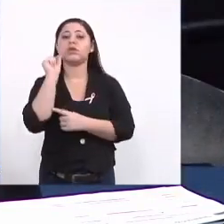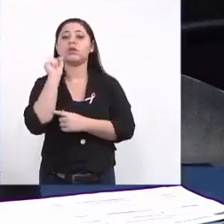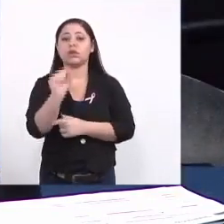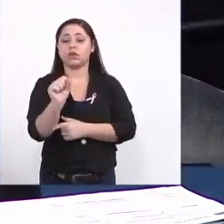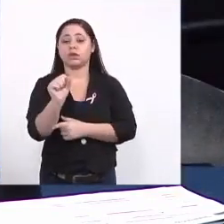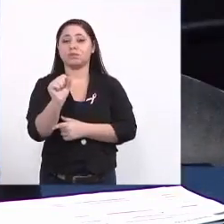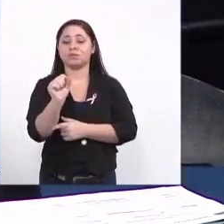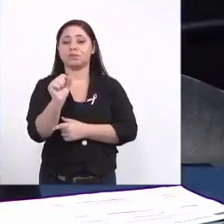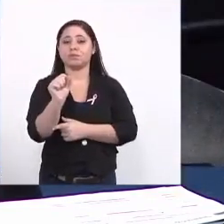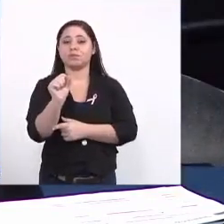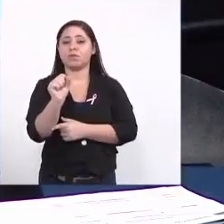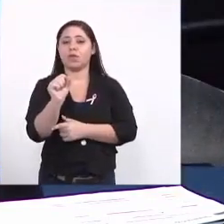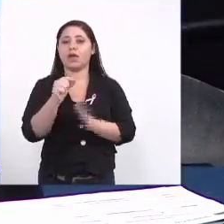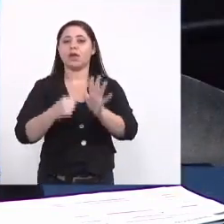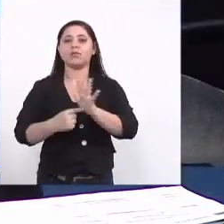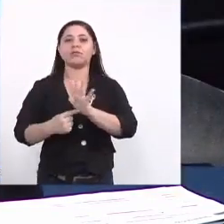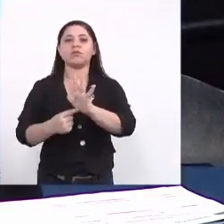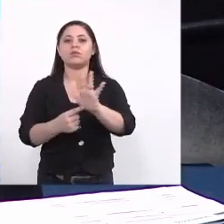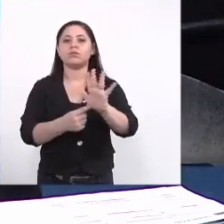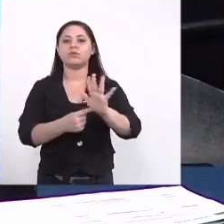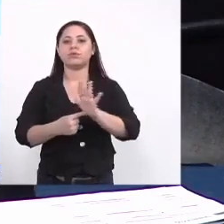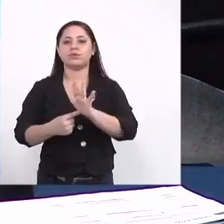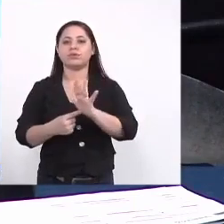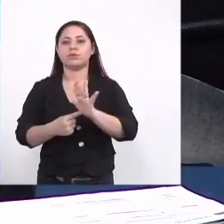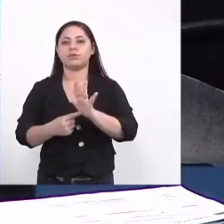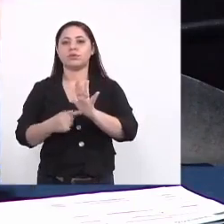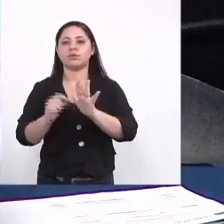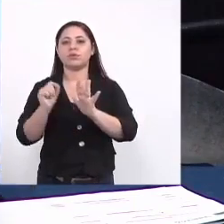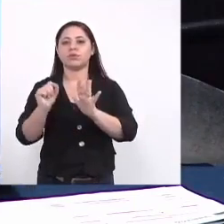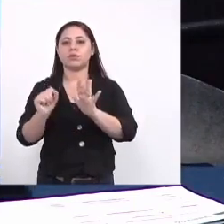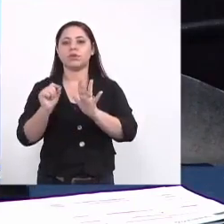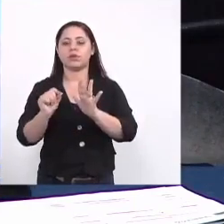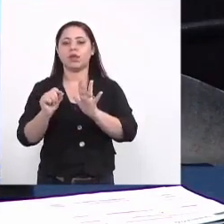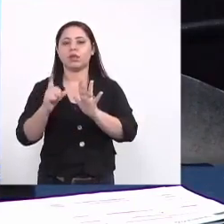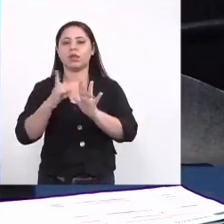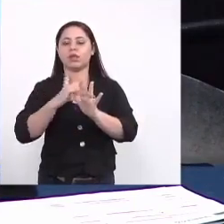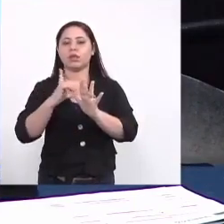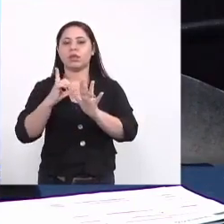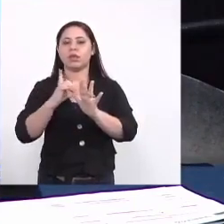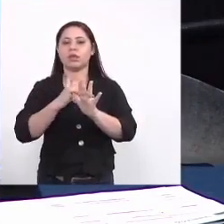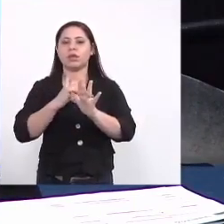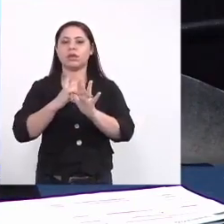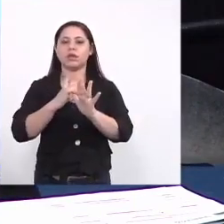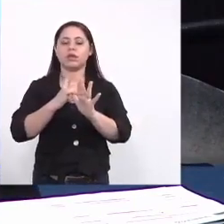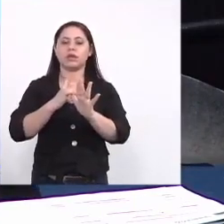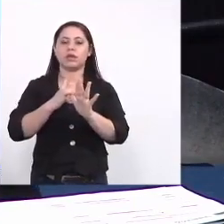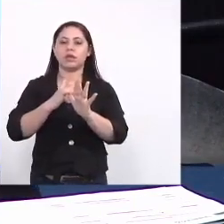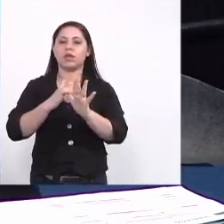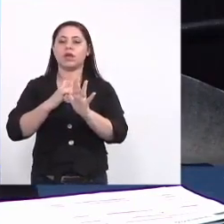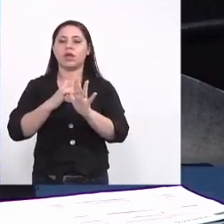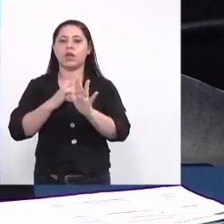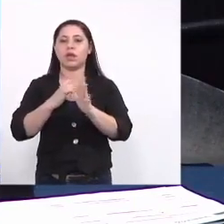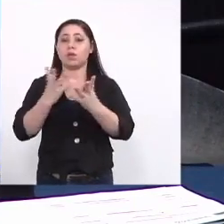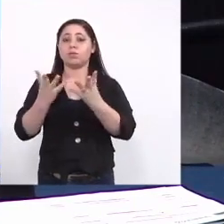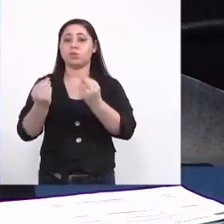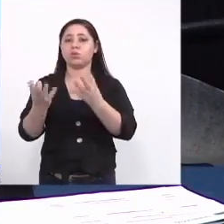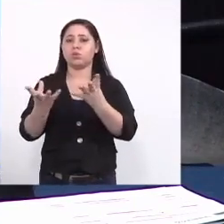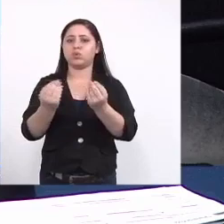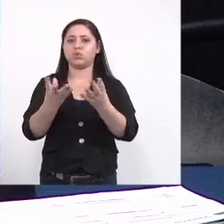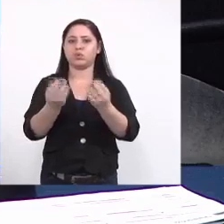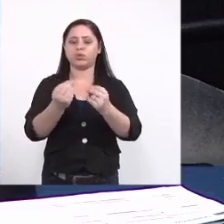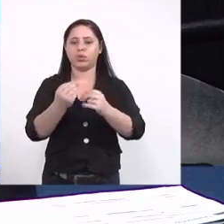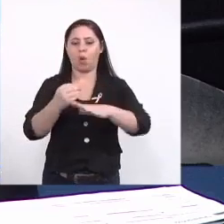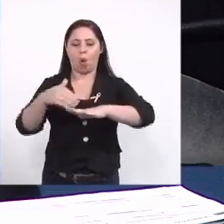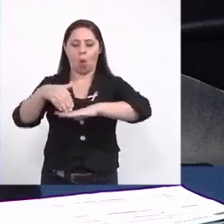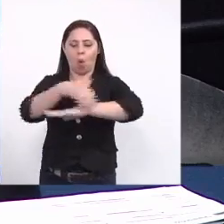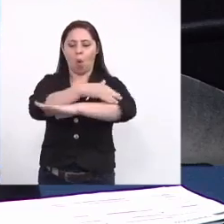apresentando que existe essa infestação dos bueiros